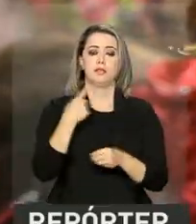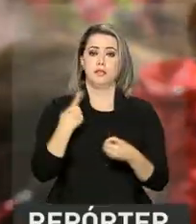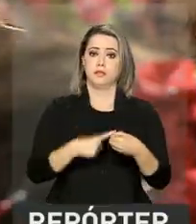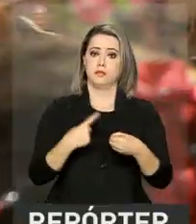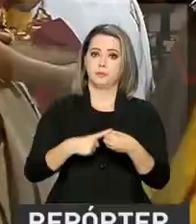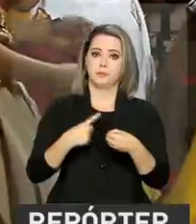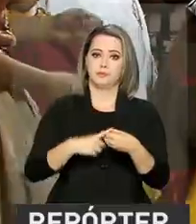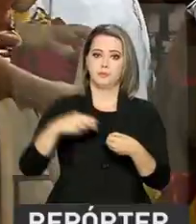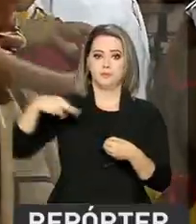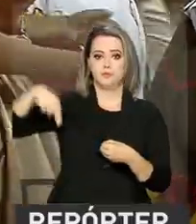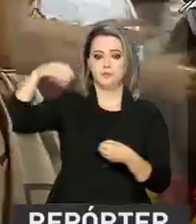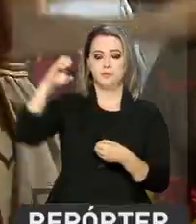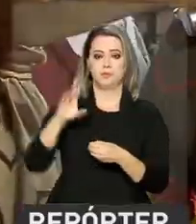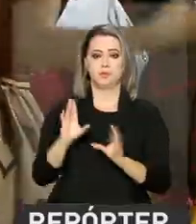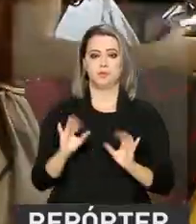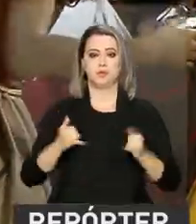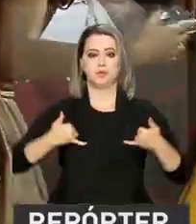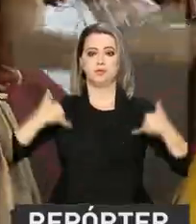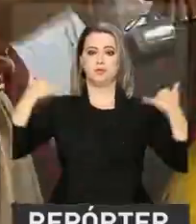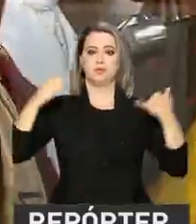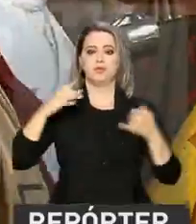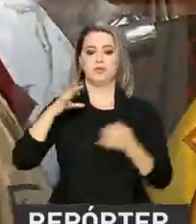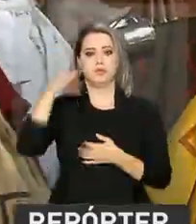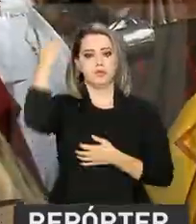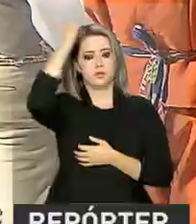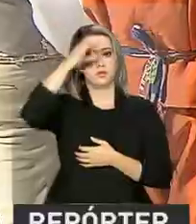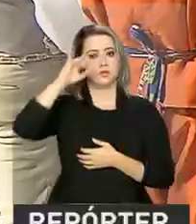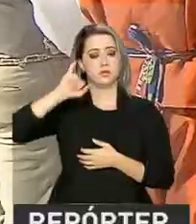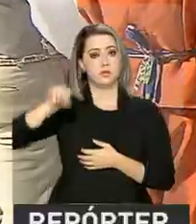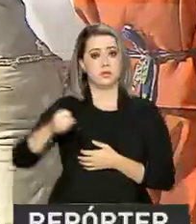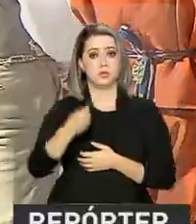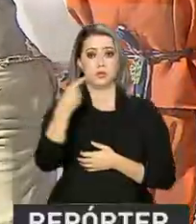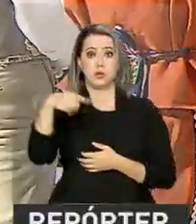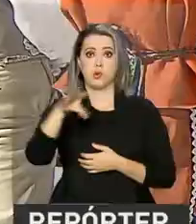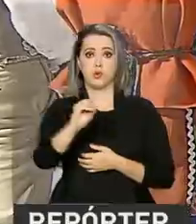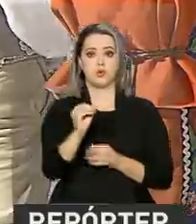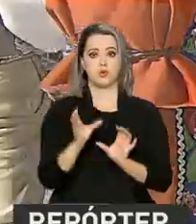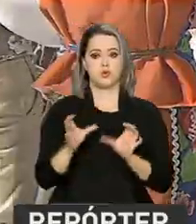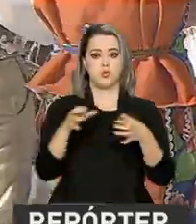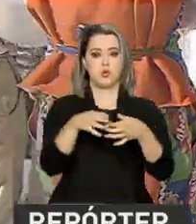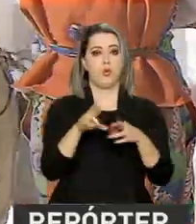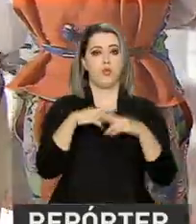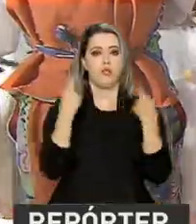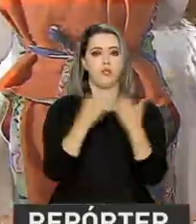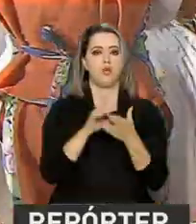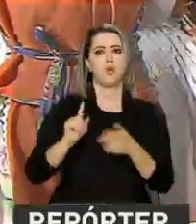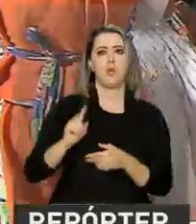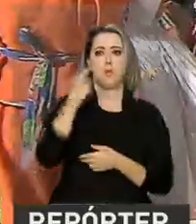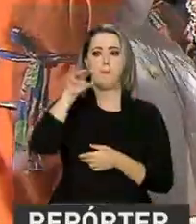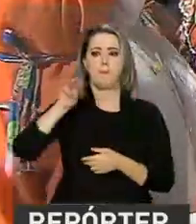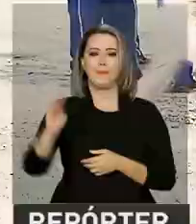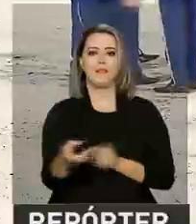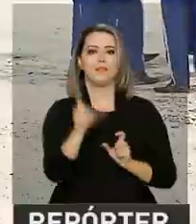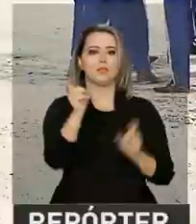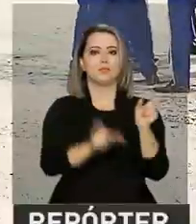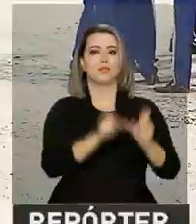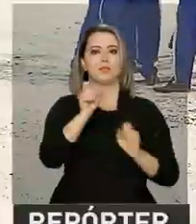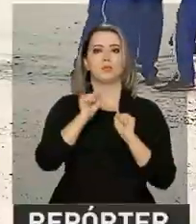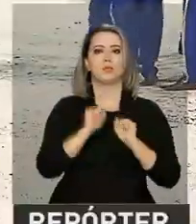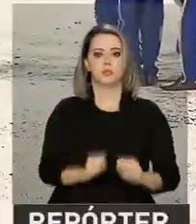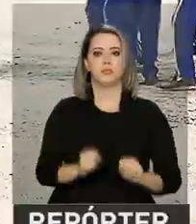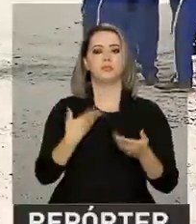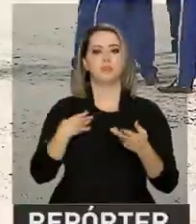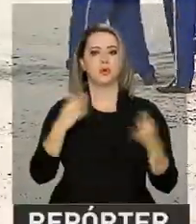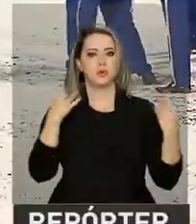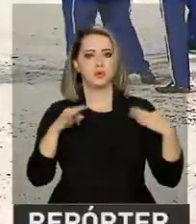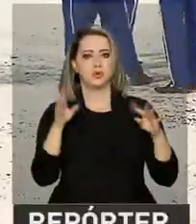nordestinas, as festas de São João chegam a reunir um milhão de pessoas, o que prova o potencial desses eventos para atrair